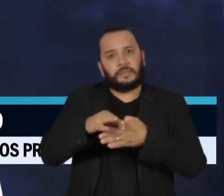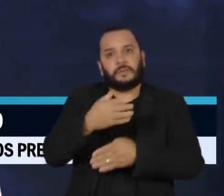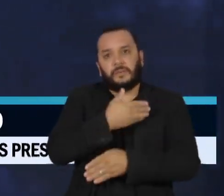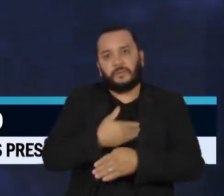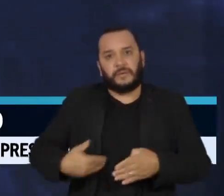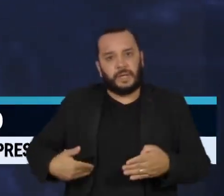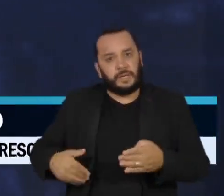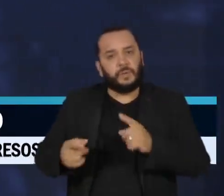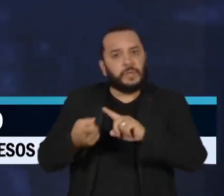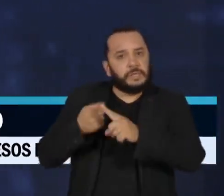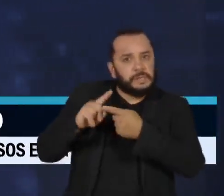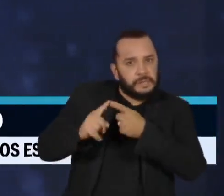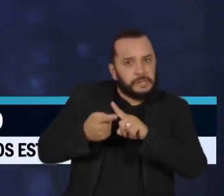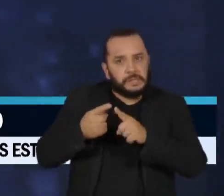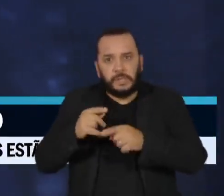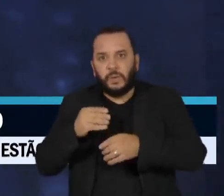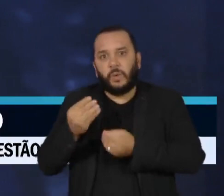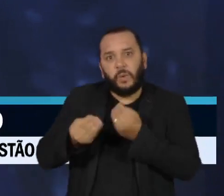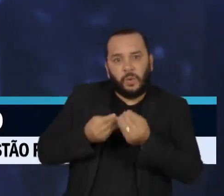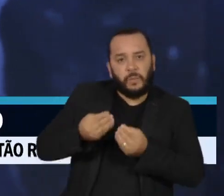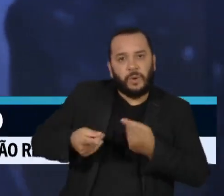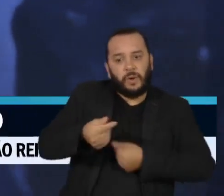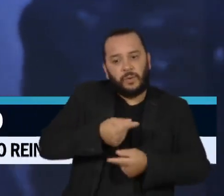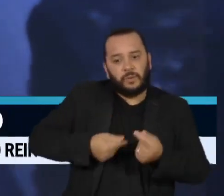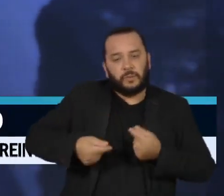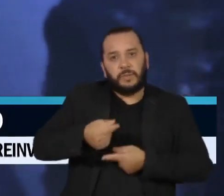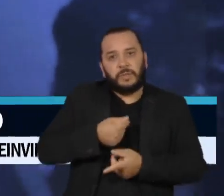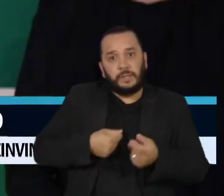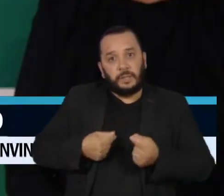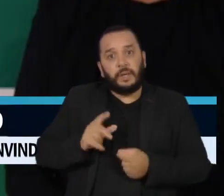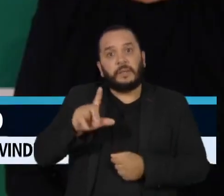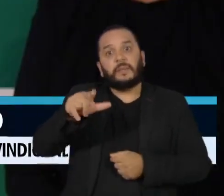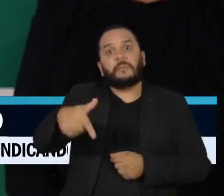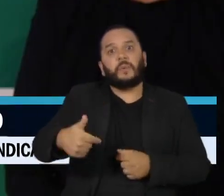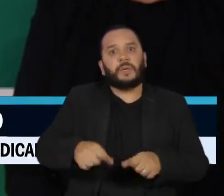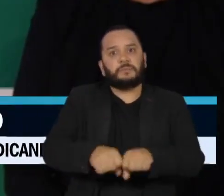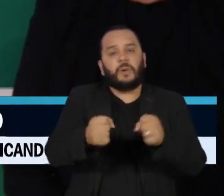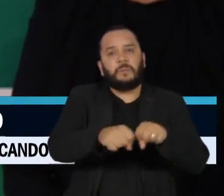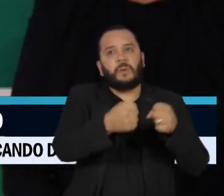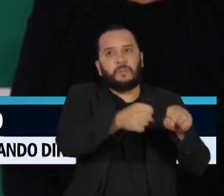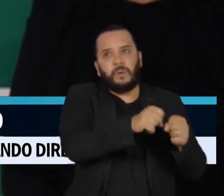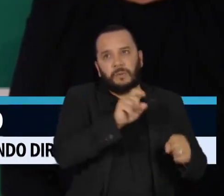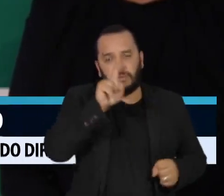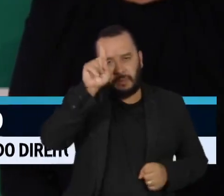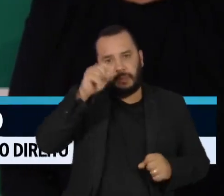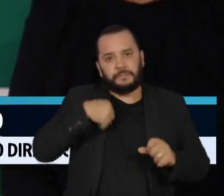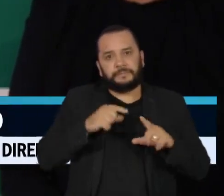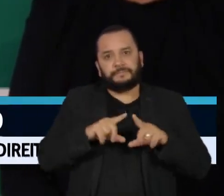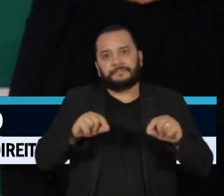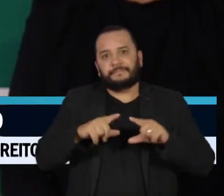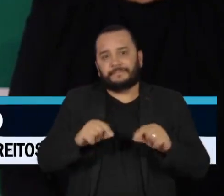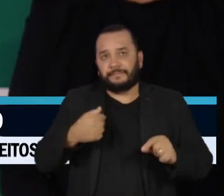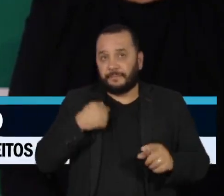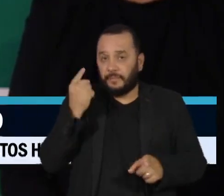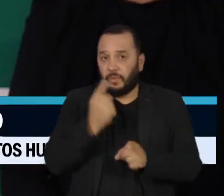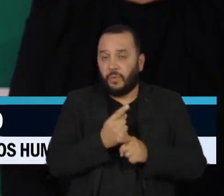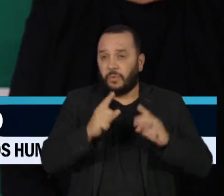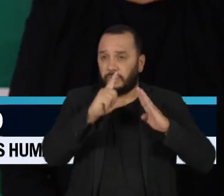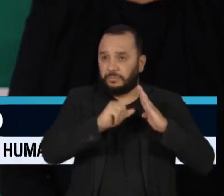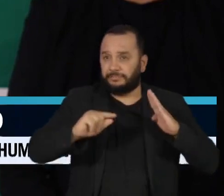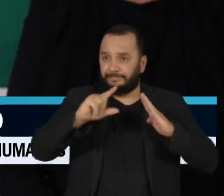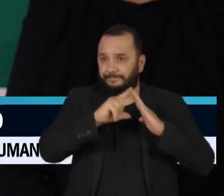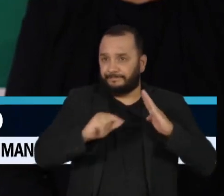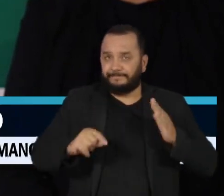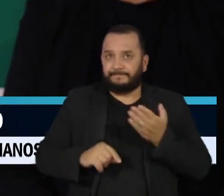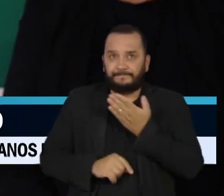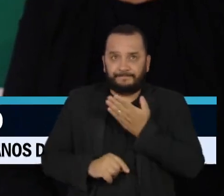discutir a agenda econômica após os atos de violência em Brasília. O encontro foi no Palácio do Planalto. O ministro da Fazenda vai